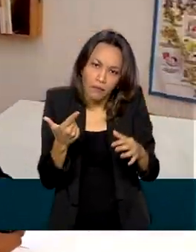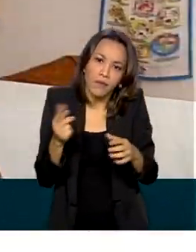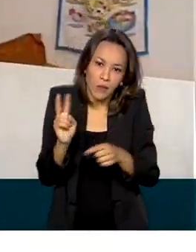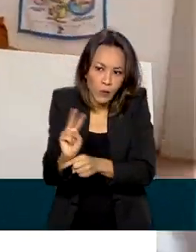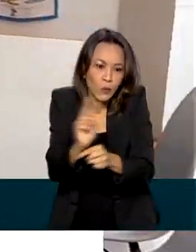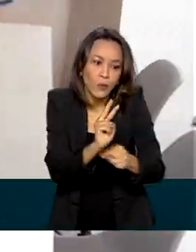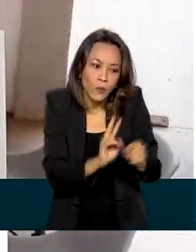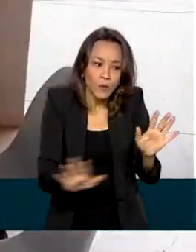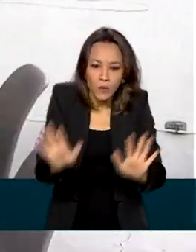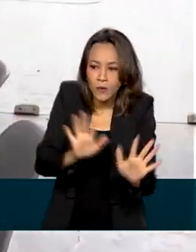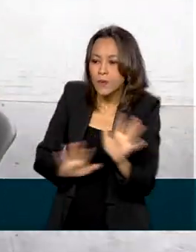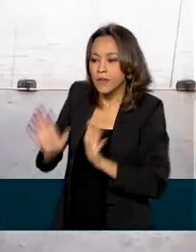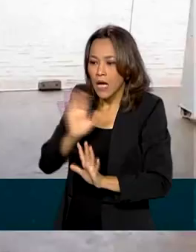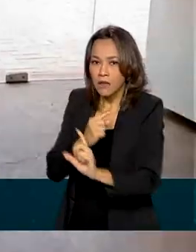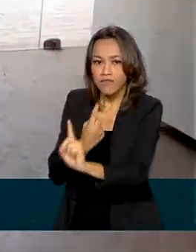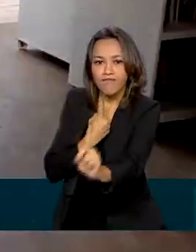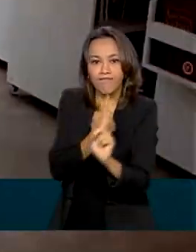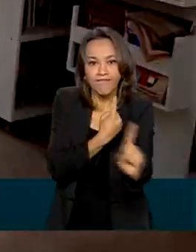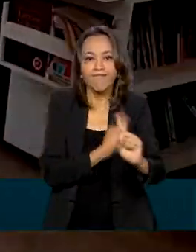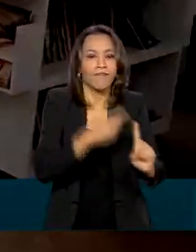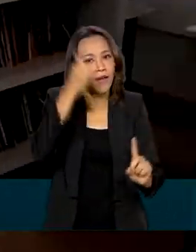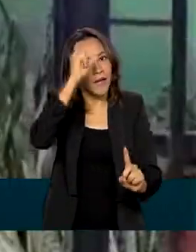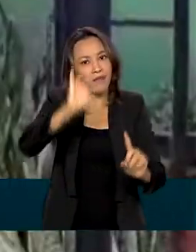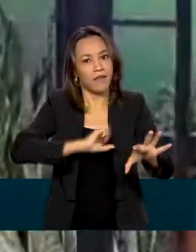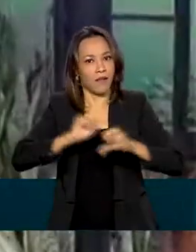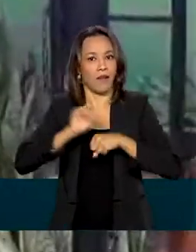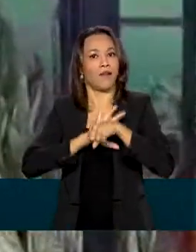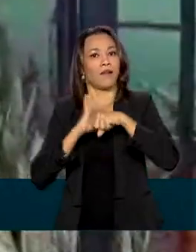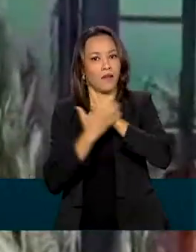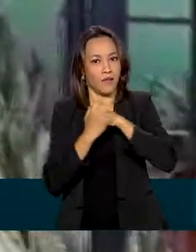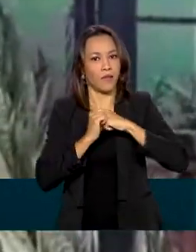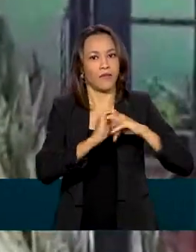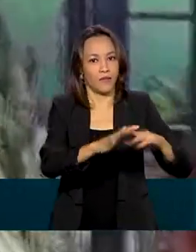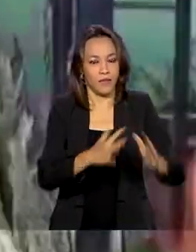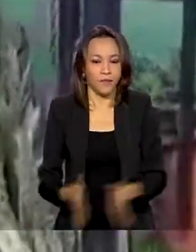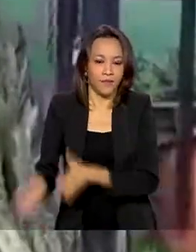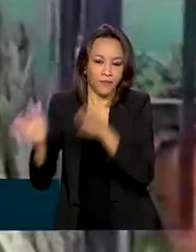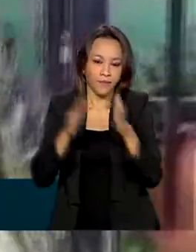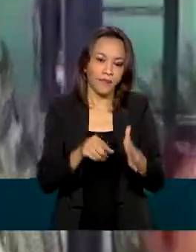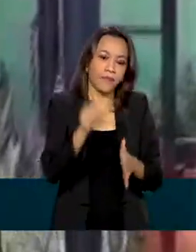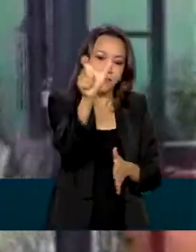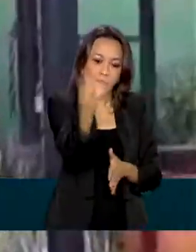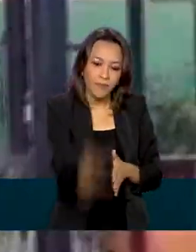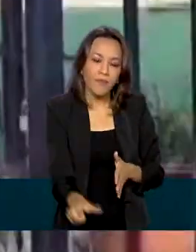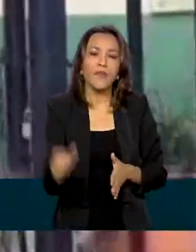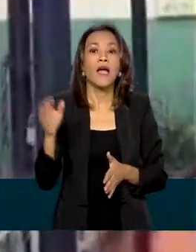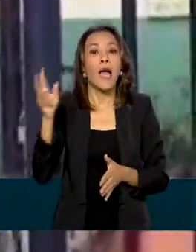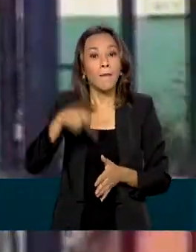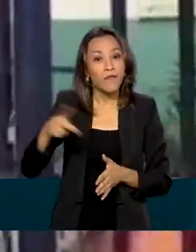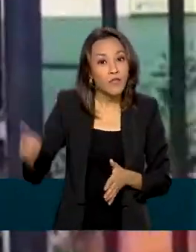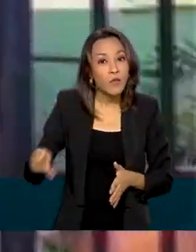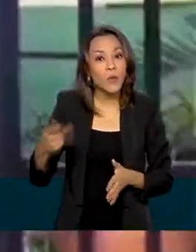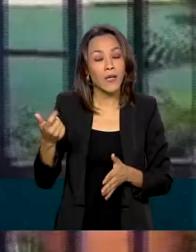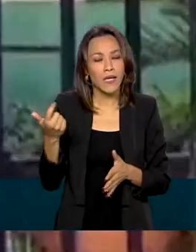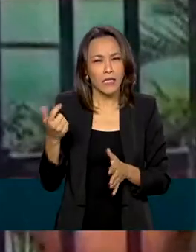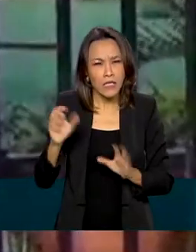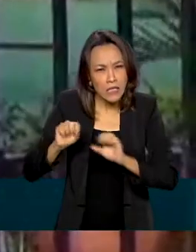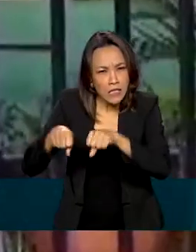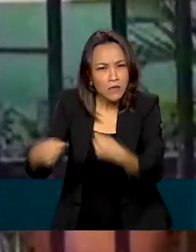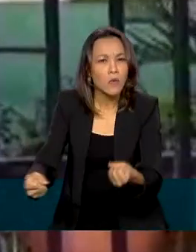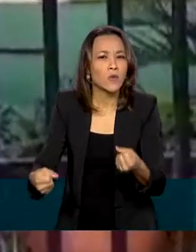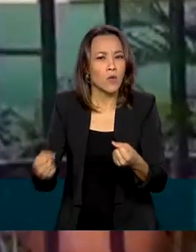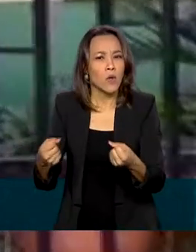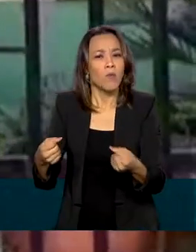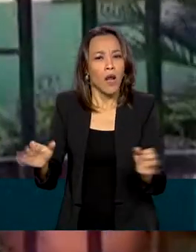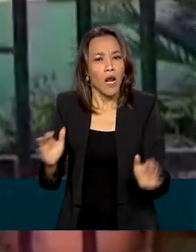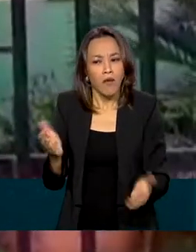distanciamento para evitar a Covid-19. A escola se empenhou, a professora se empenhou para que acontecesse,